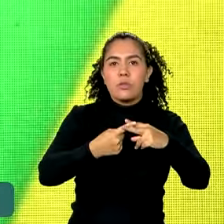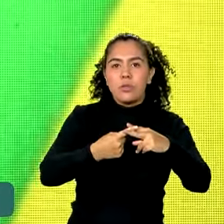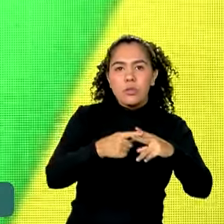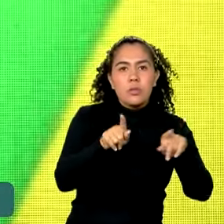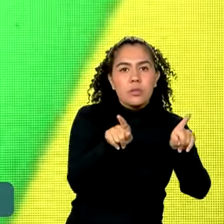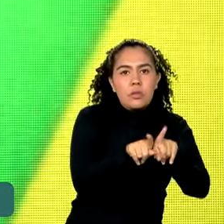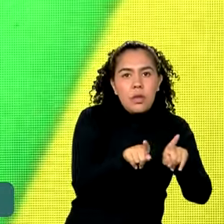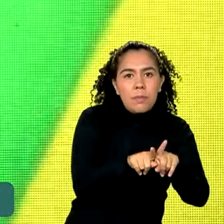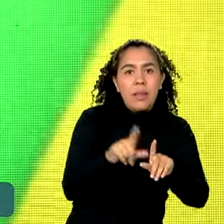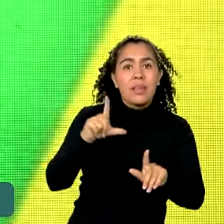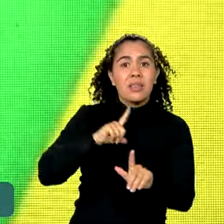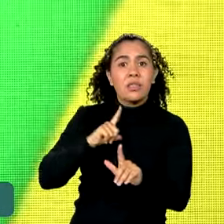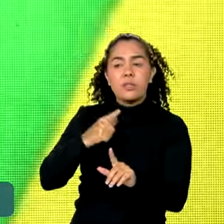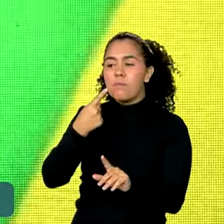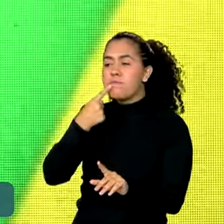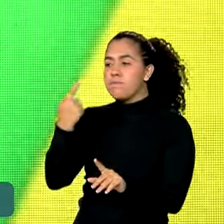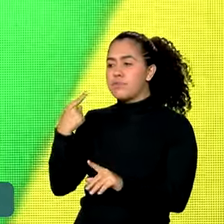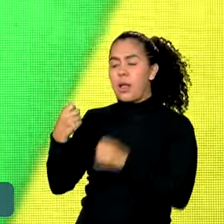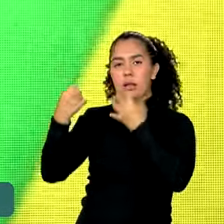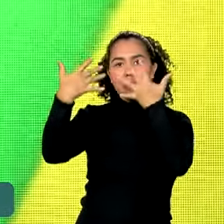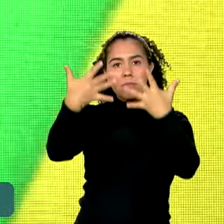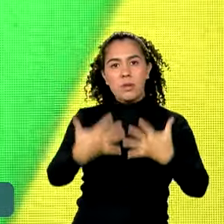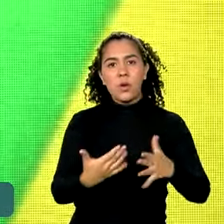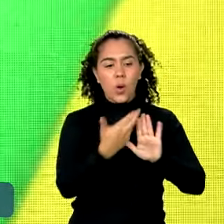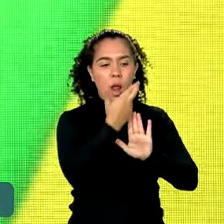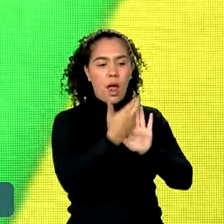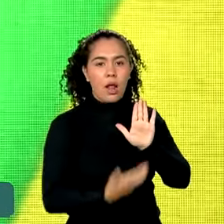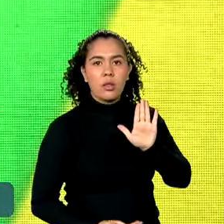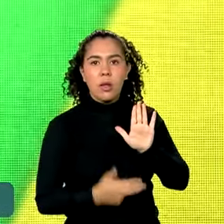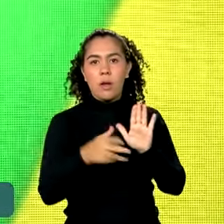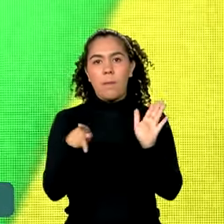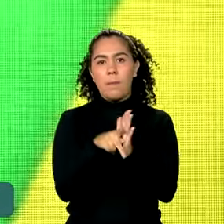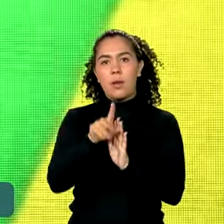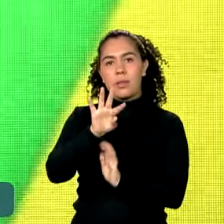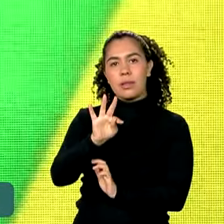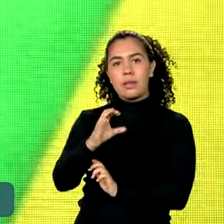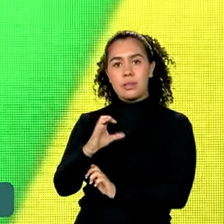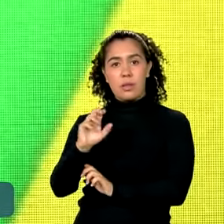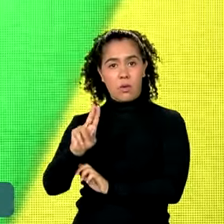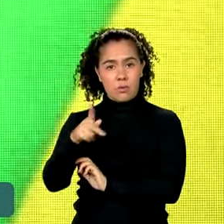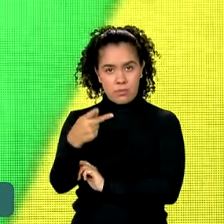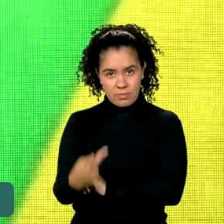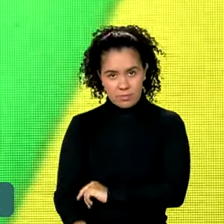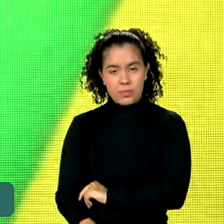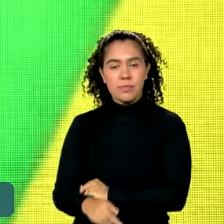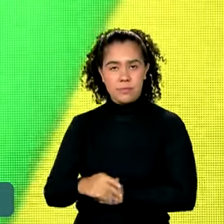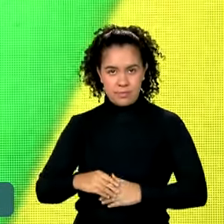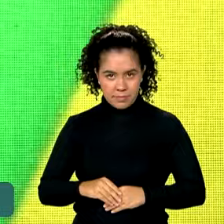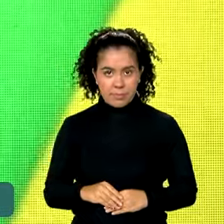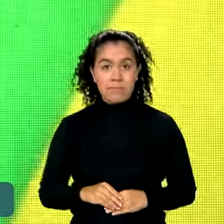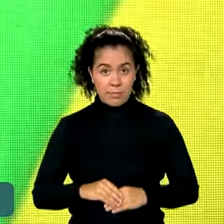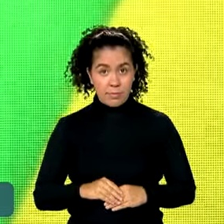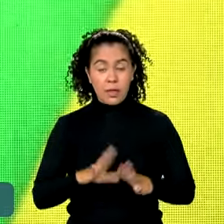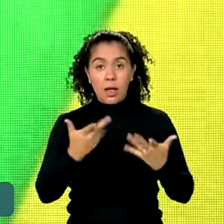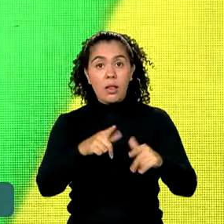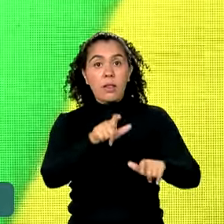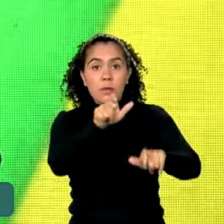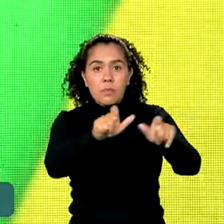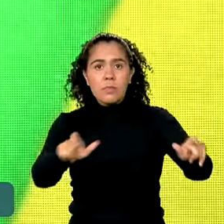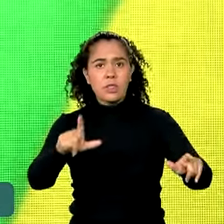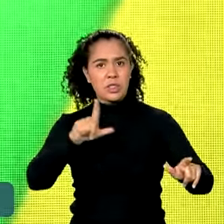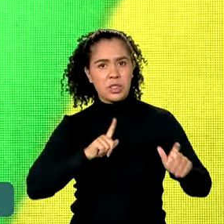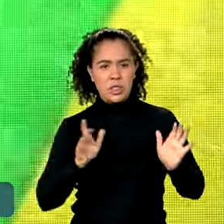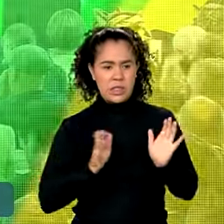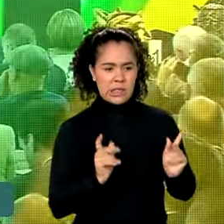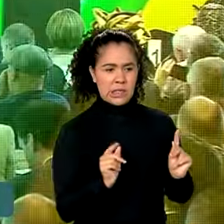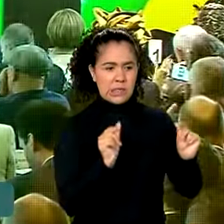apontadas recentemente no último relatório do Tribunal de Contas da União. Pessoas que detinham riqueza